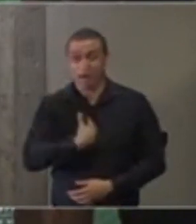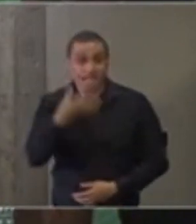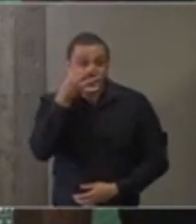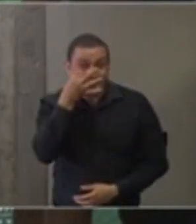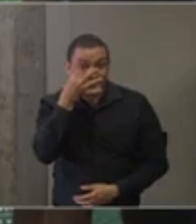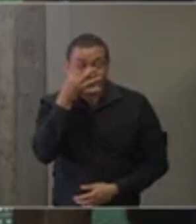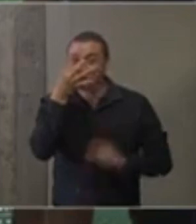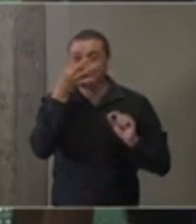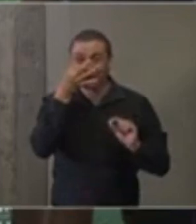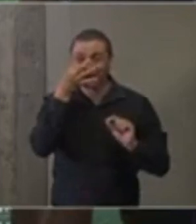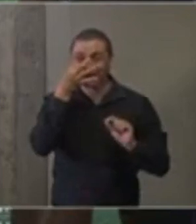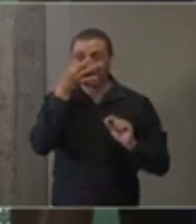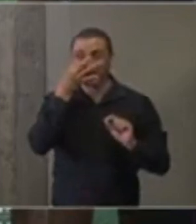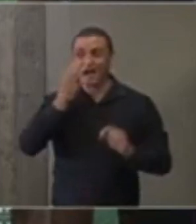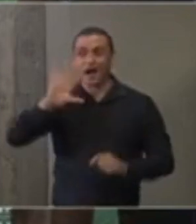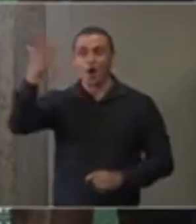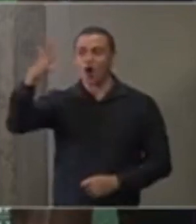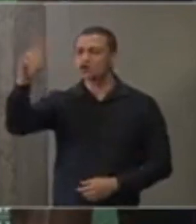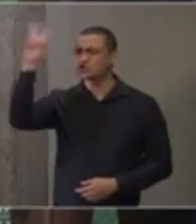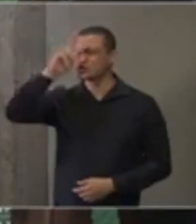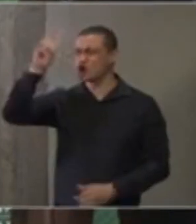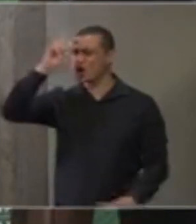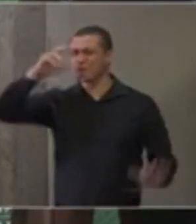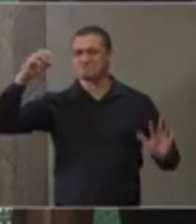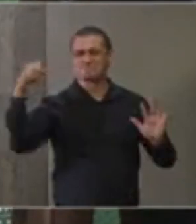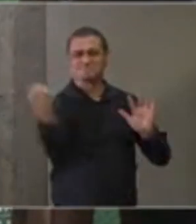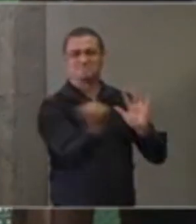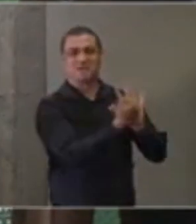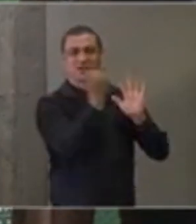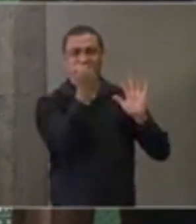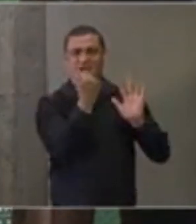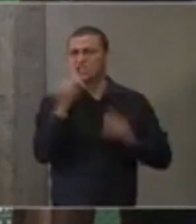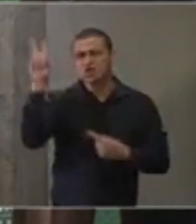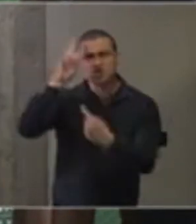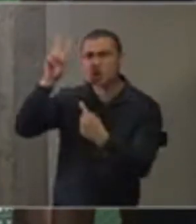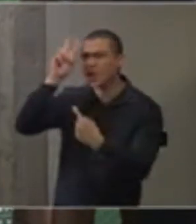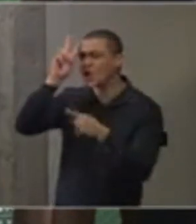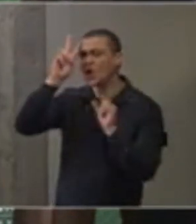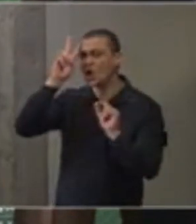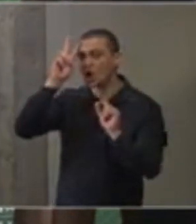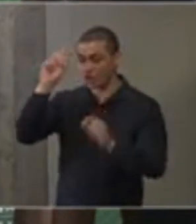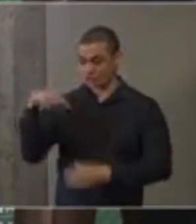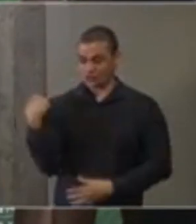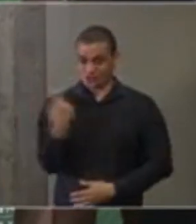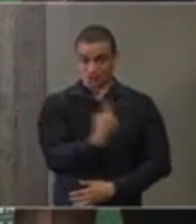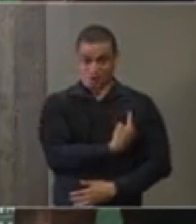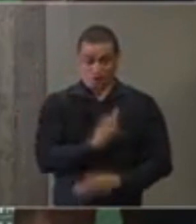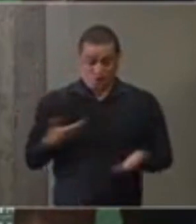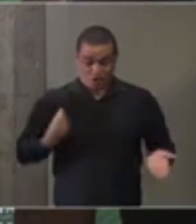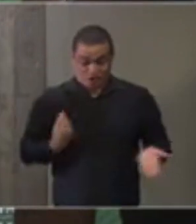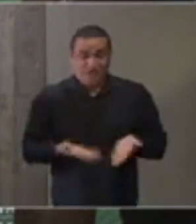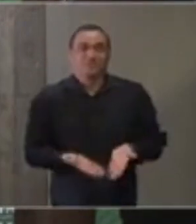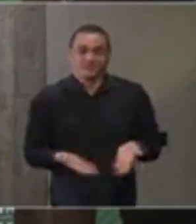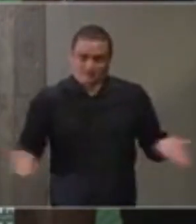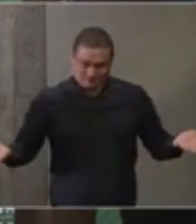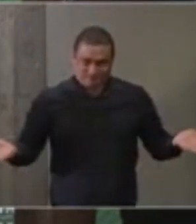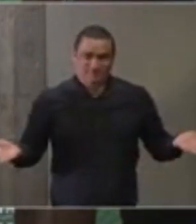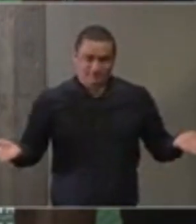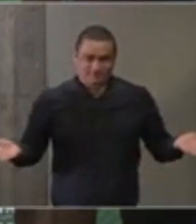fato histórico. Histórico para nós que estamos aqui, obviamente.